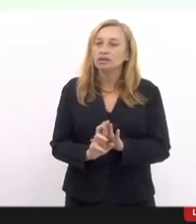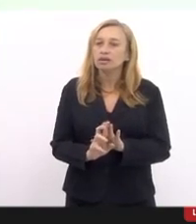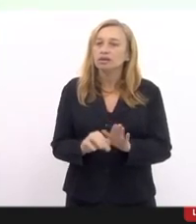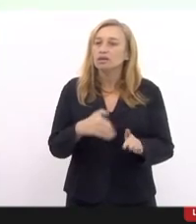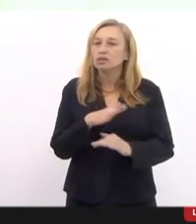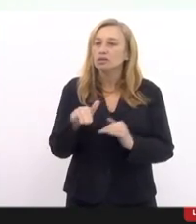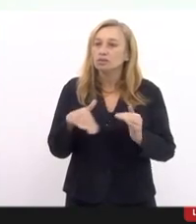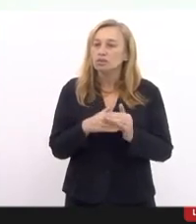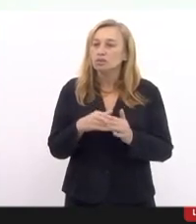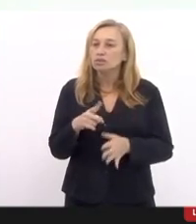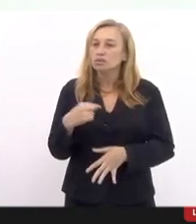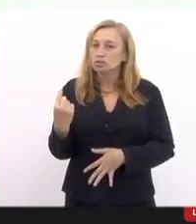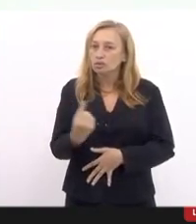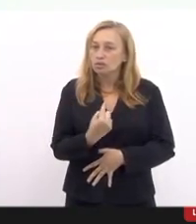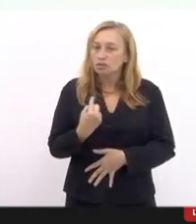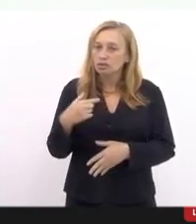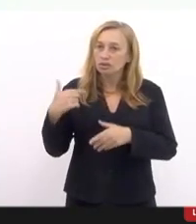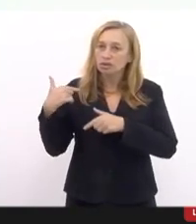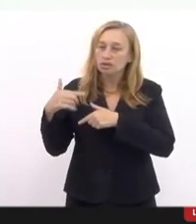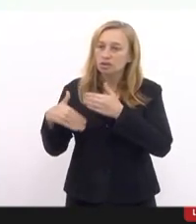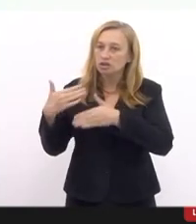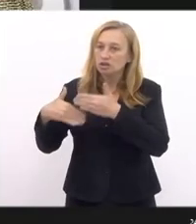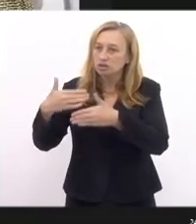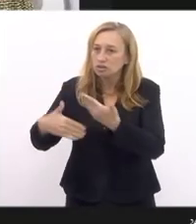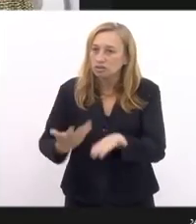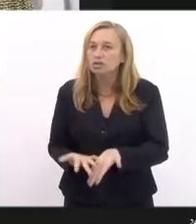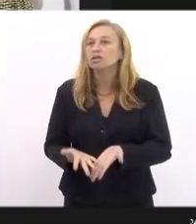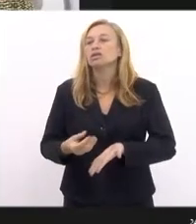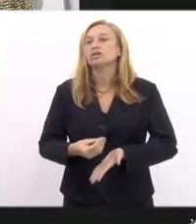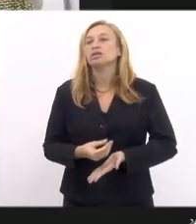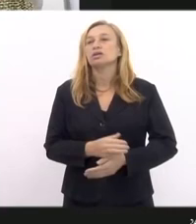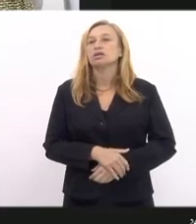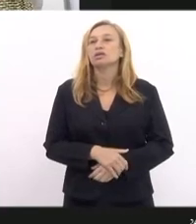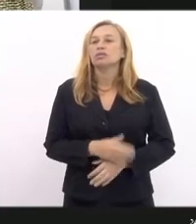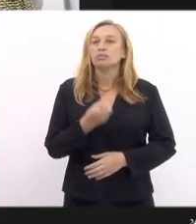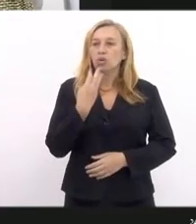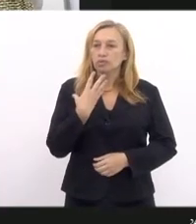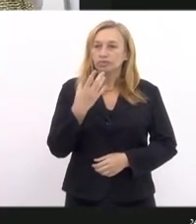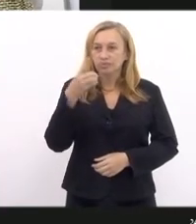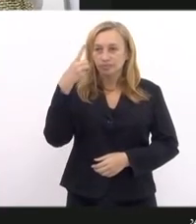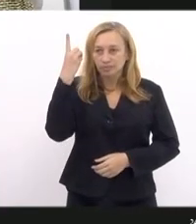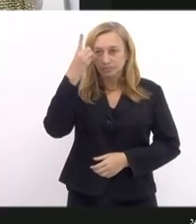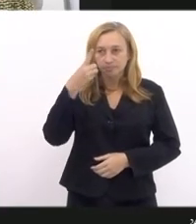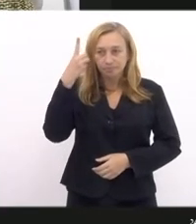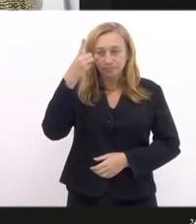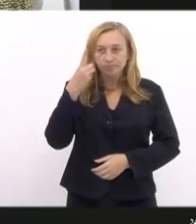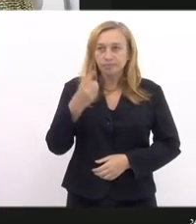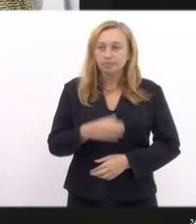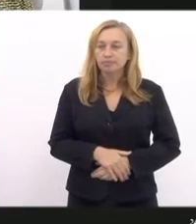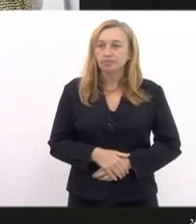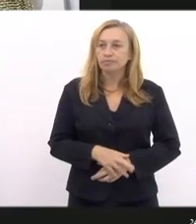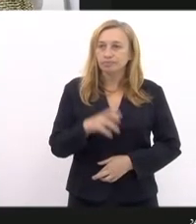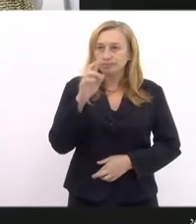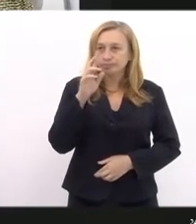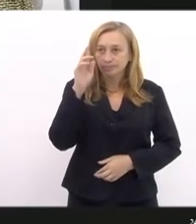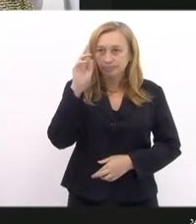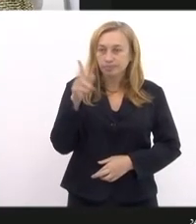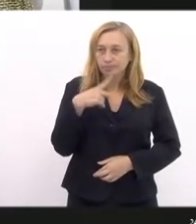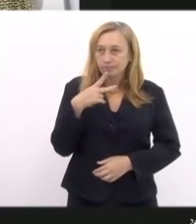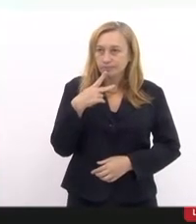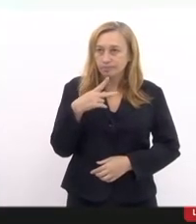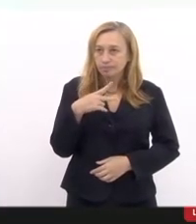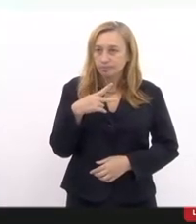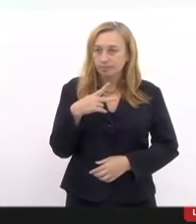todas e todos nós de uma trajetória longa de luta. Bom, deputado, o senhor falou que eu falo com